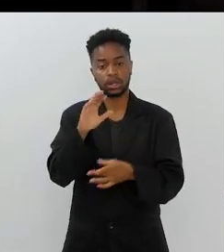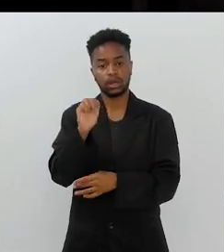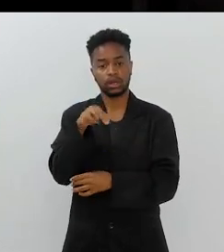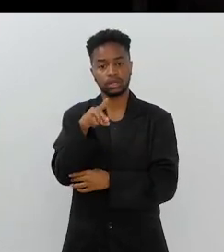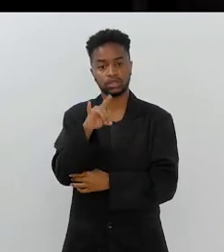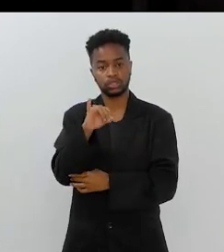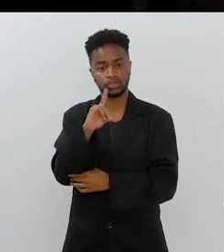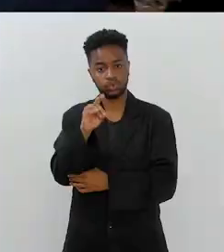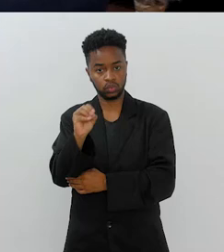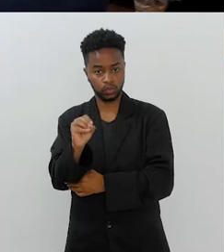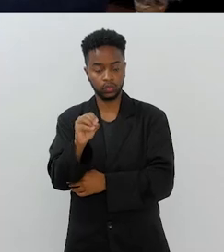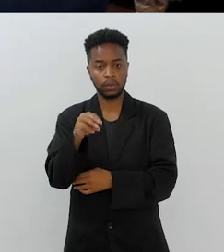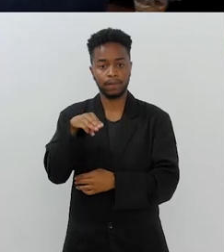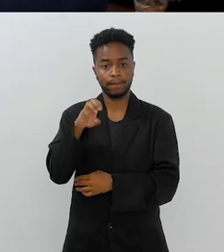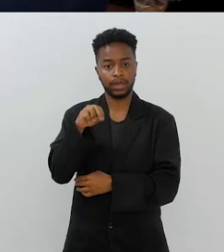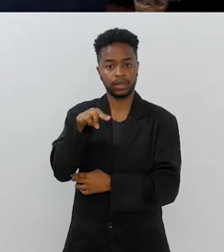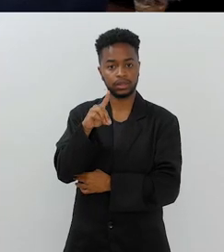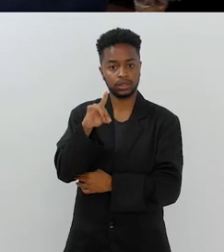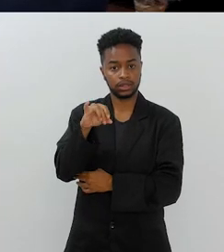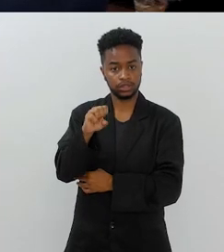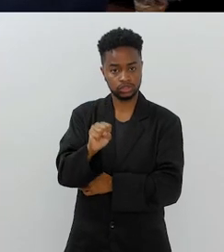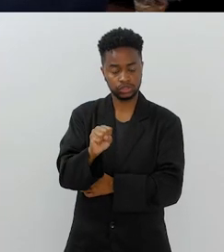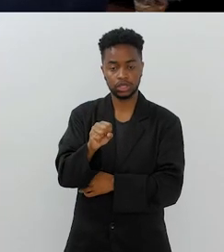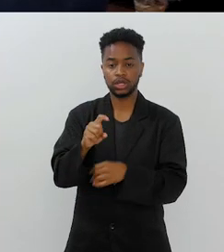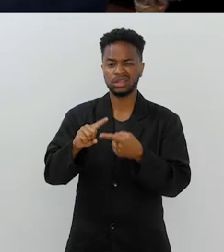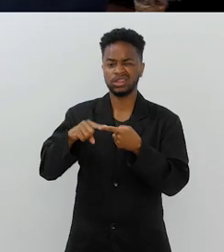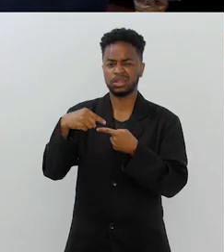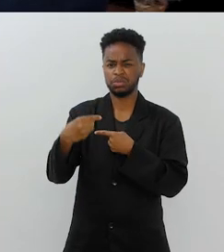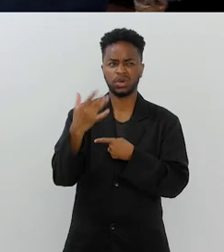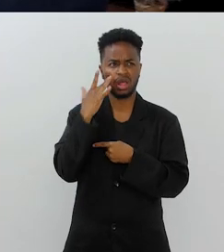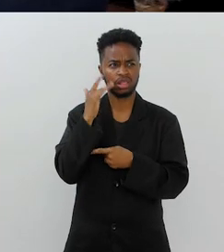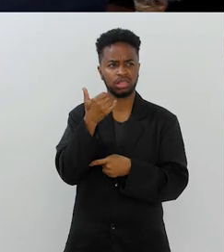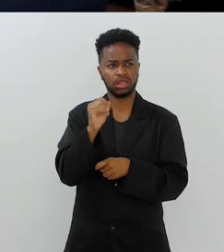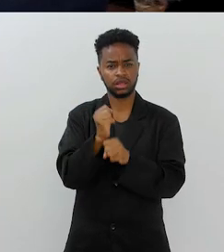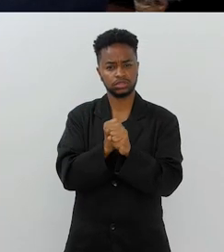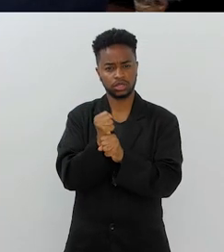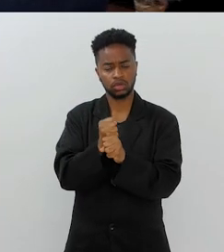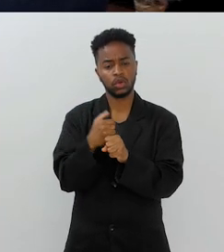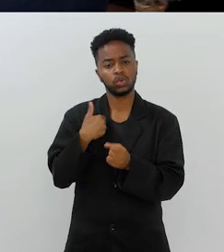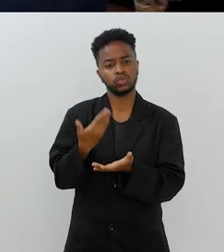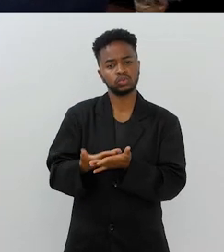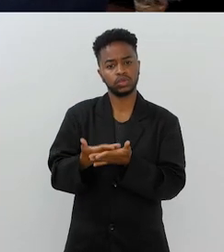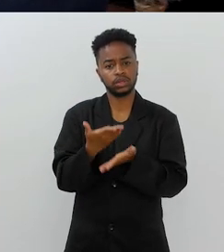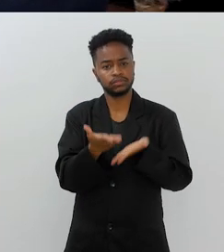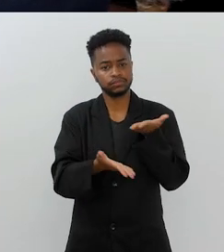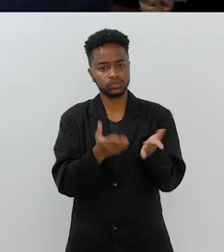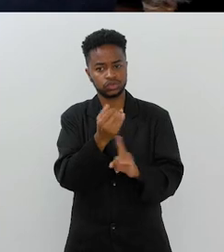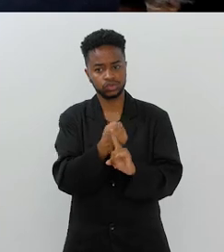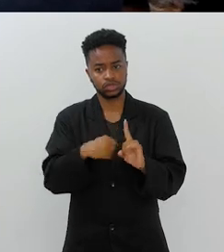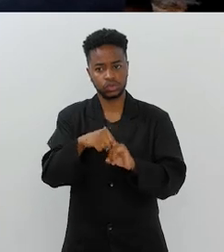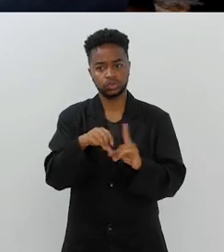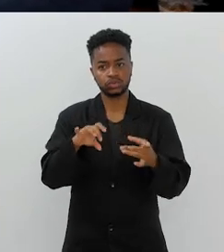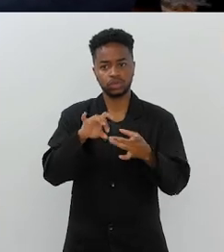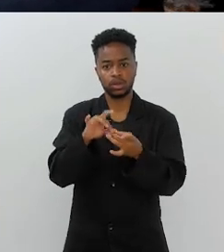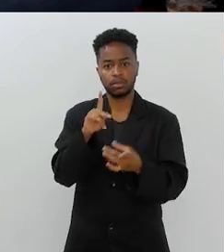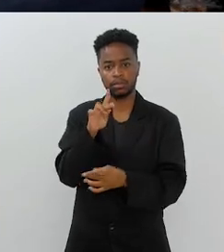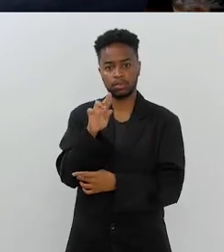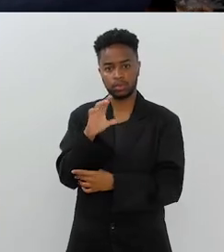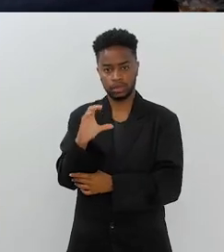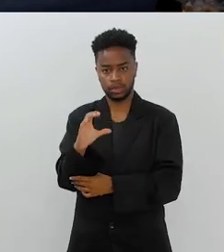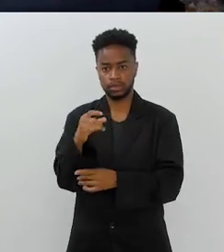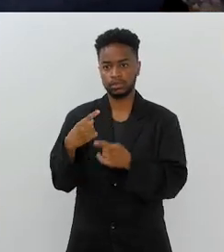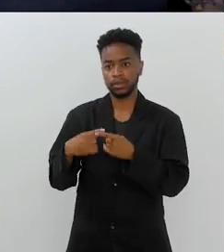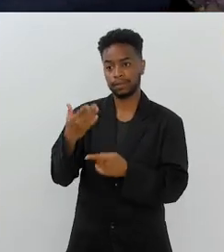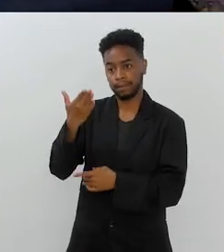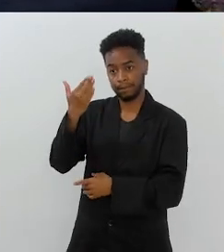E também com bolsas. E depois, depois de 10 anos, eu fiz serviço social na PUC. É